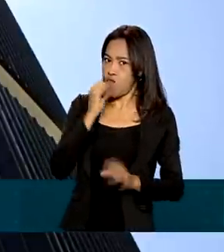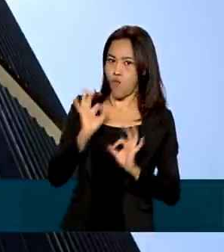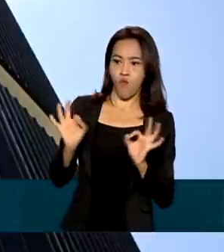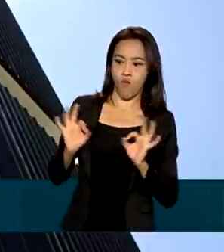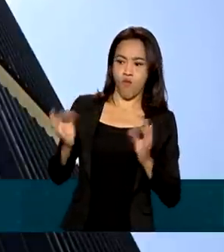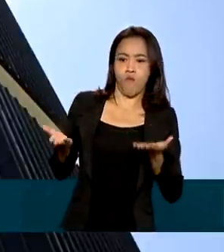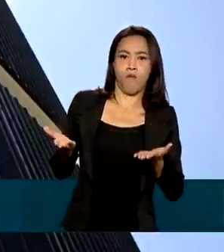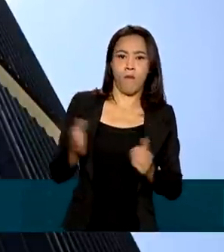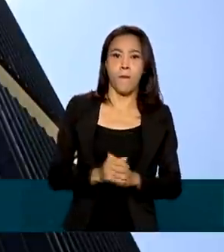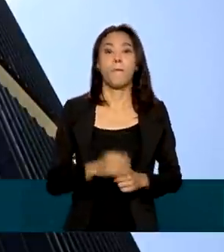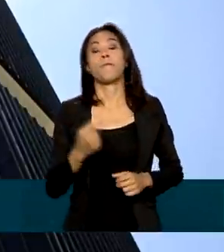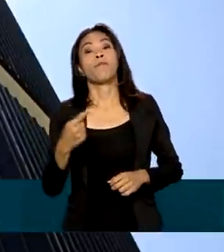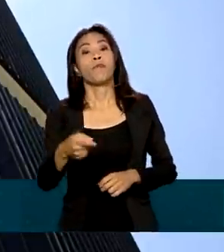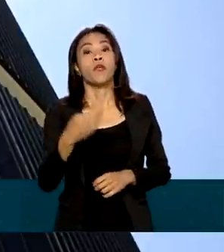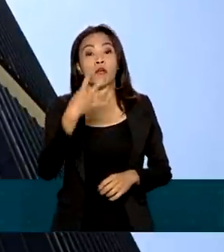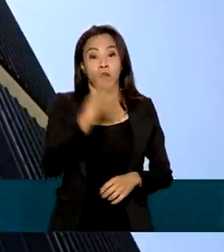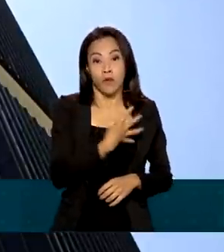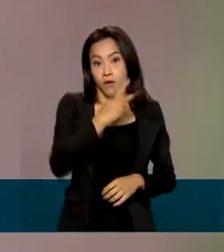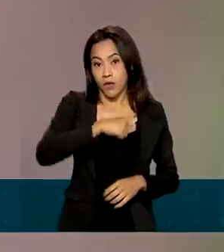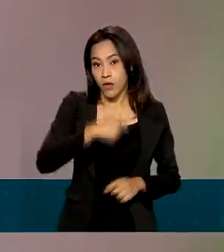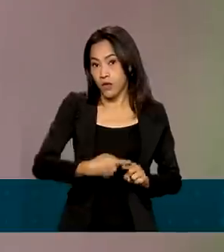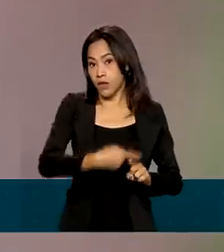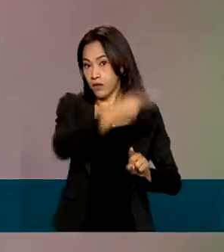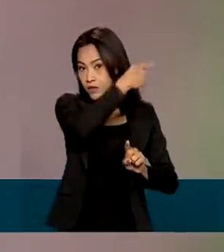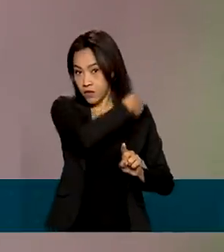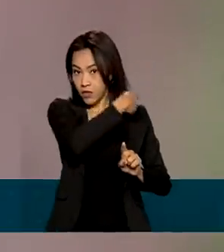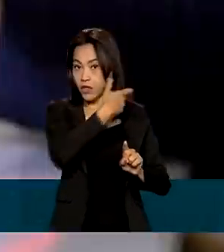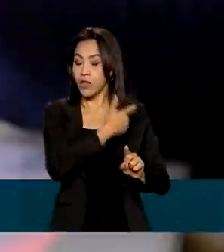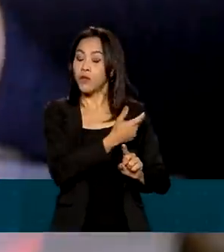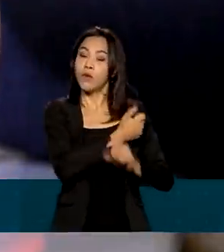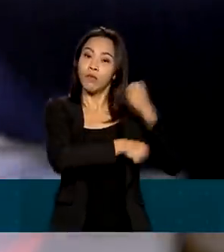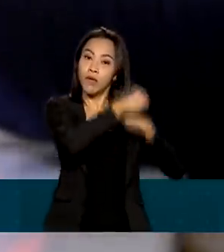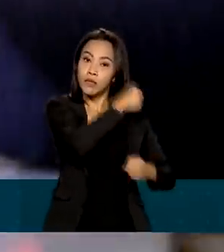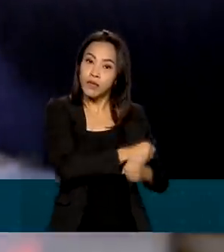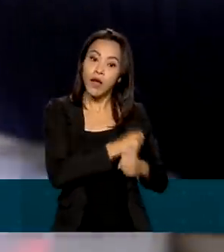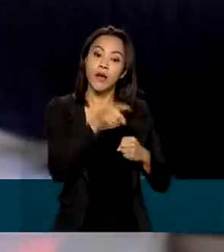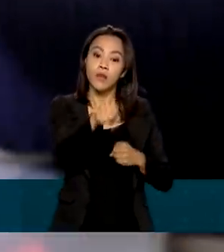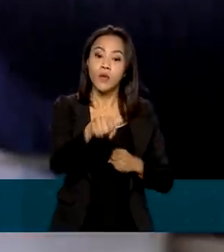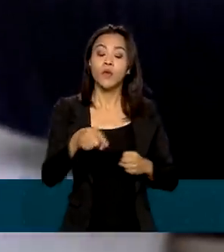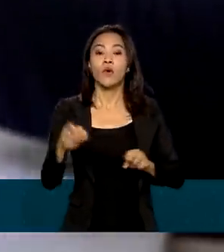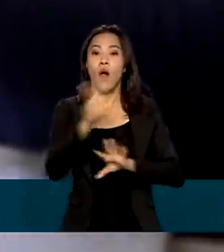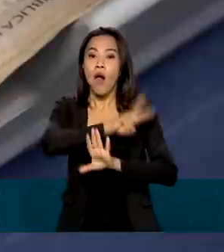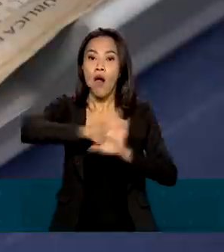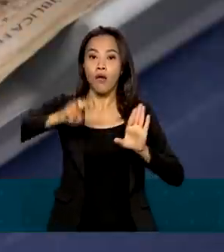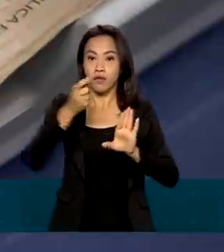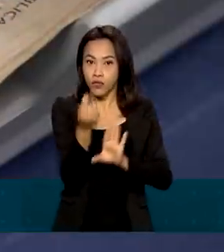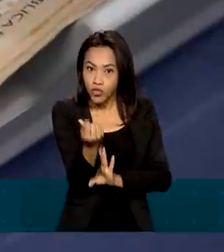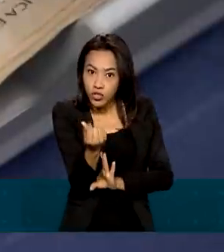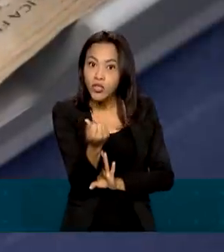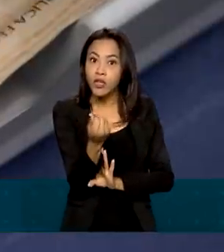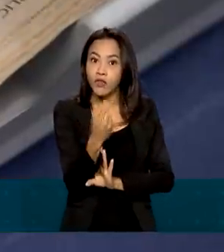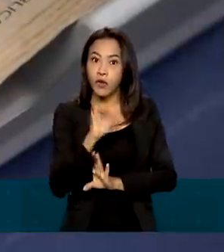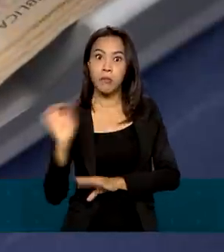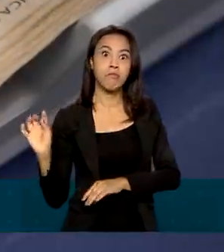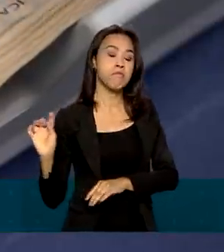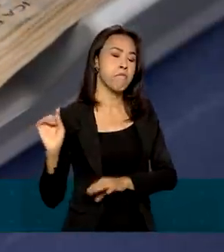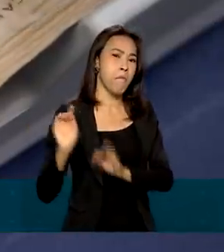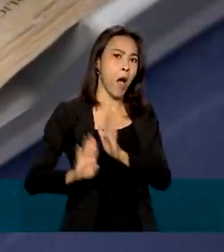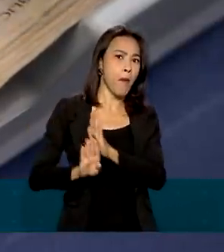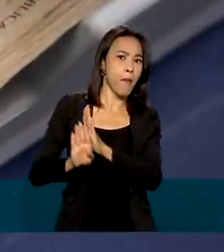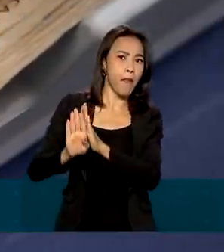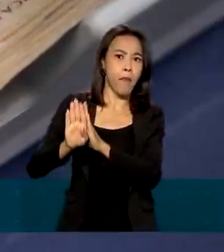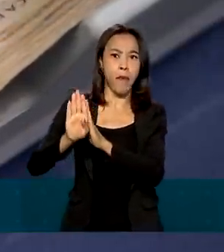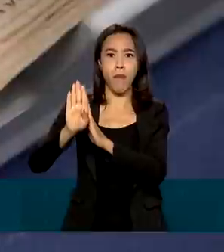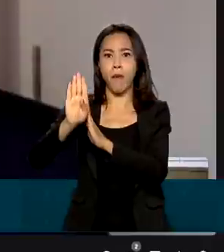último quadrimestre de 2021, os golpes das operações financeiras ficaram em primeiro lugar no ranking